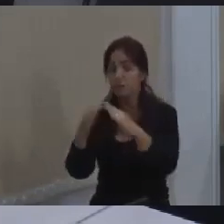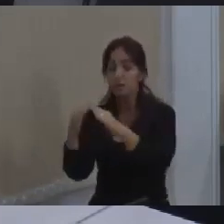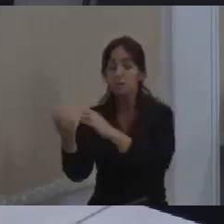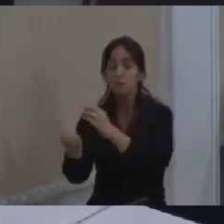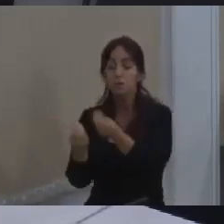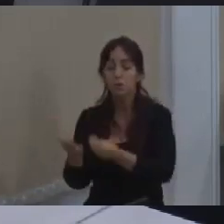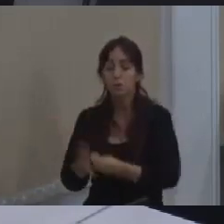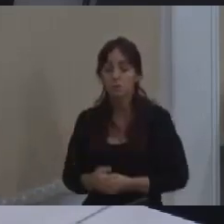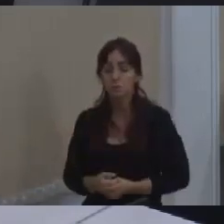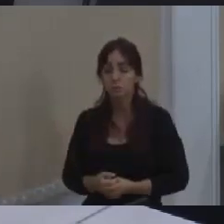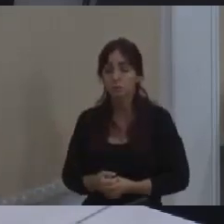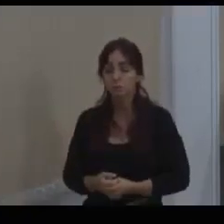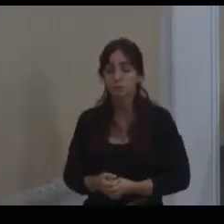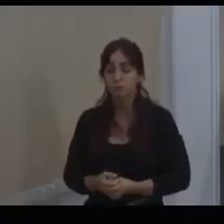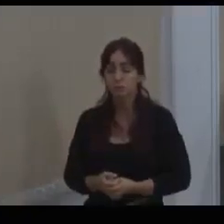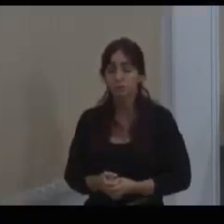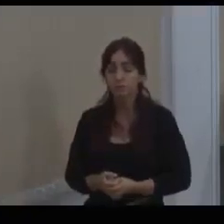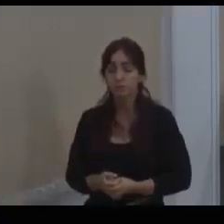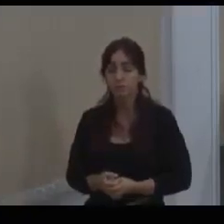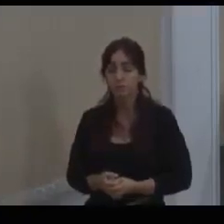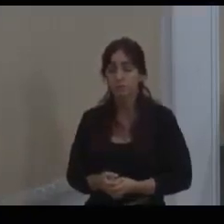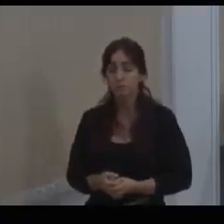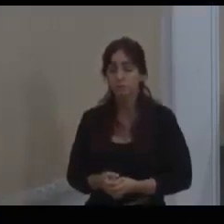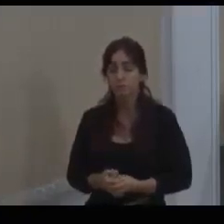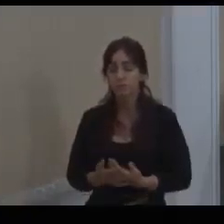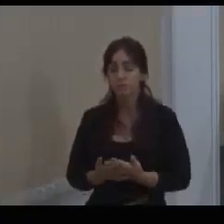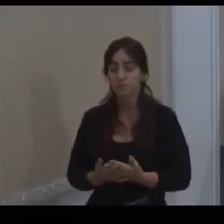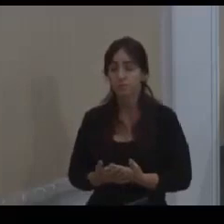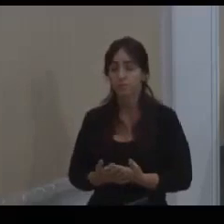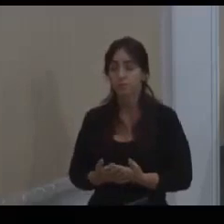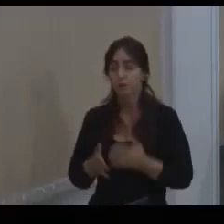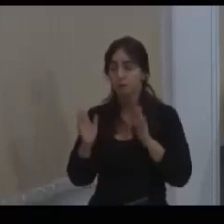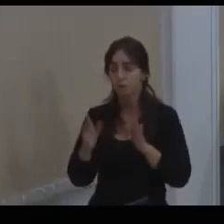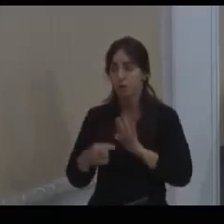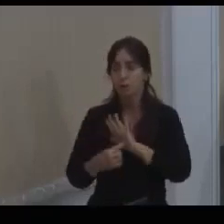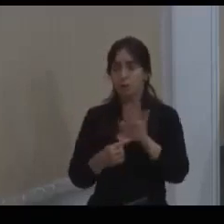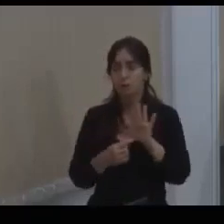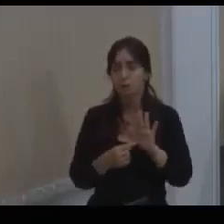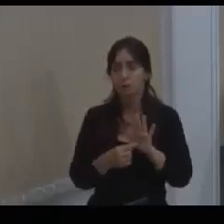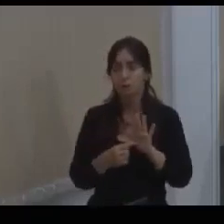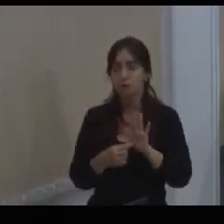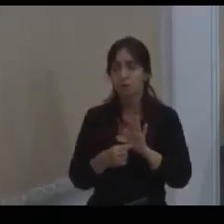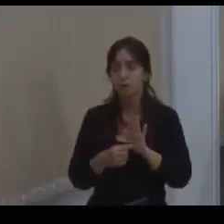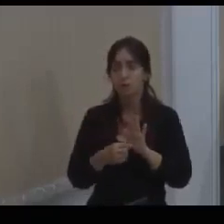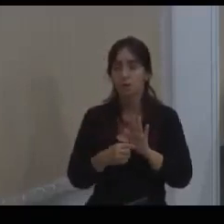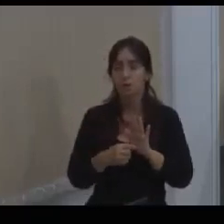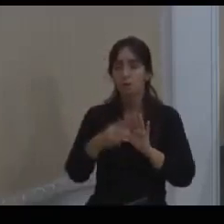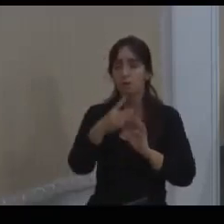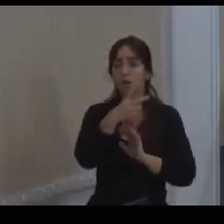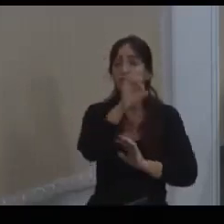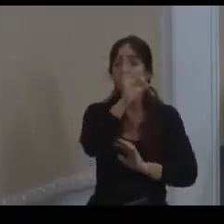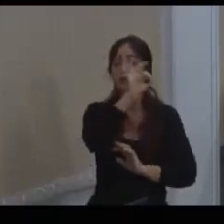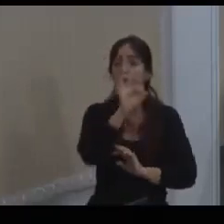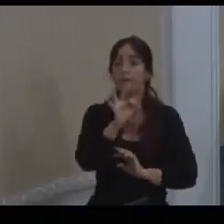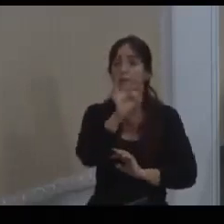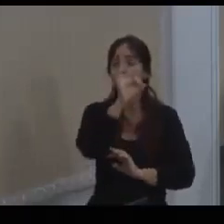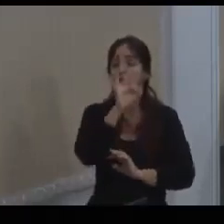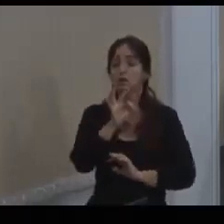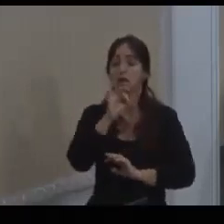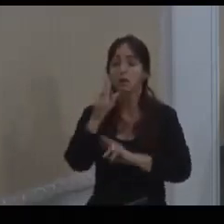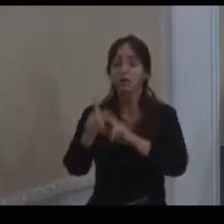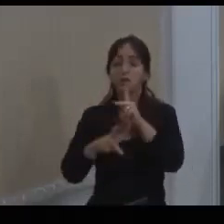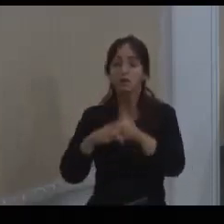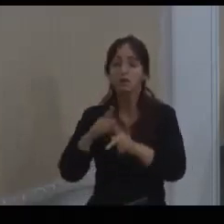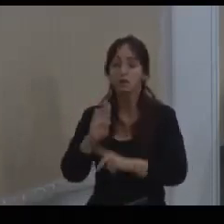Sete... Organizado. Ah, é? Vinte plantas... Não, então eu vou te dar um dado aí e você reflete. Vinte por cento da população de Belo